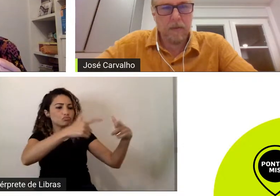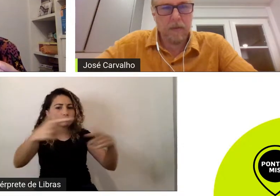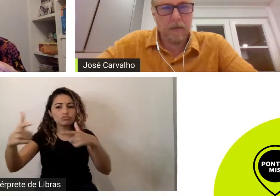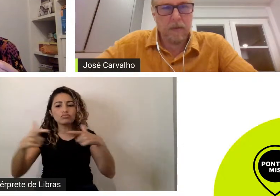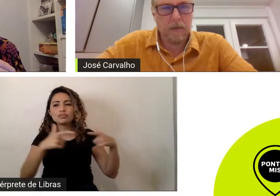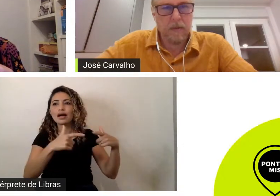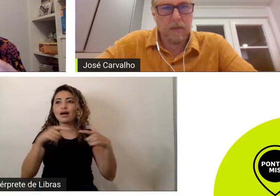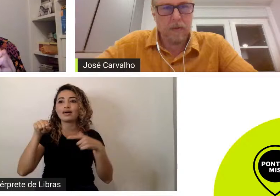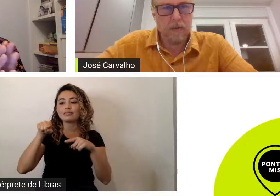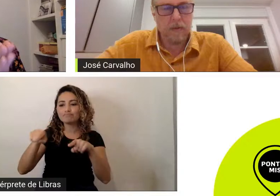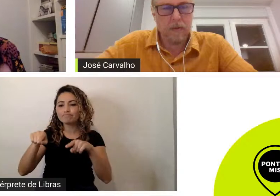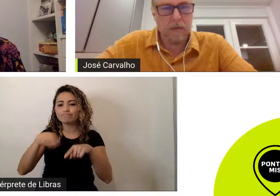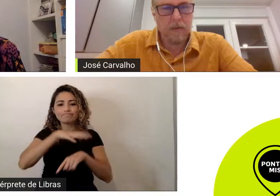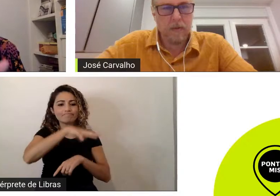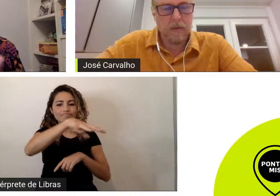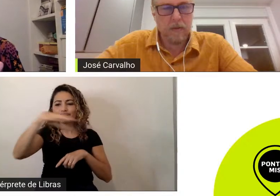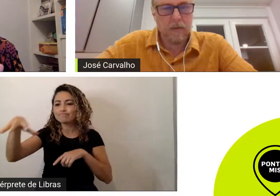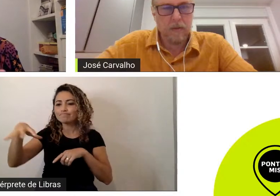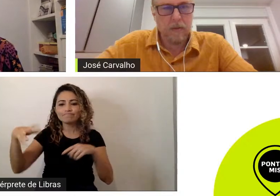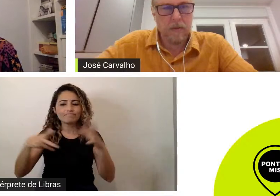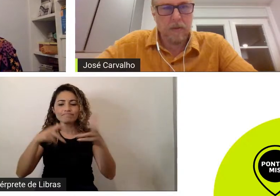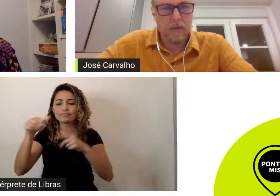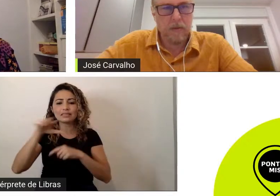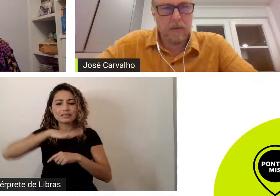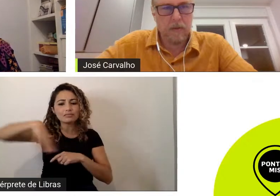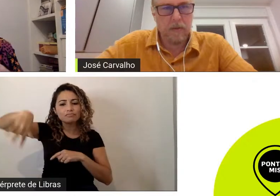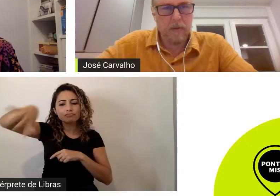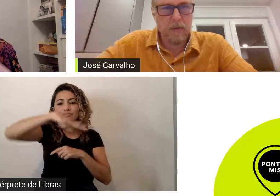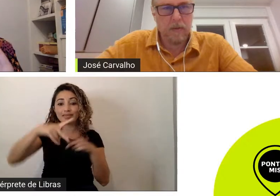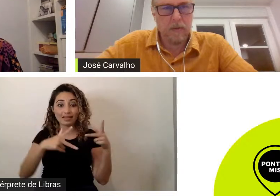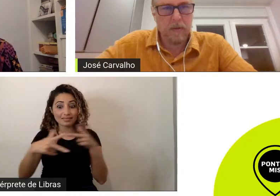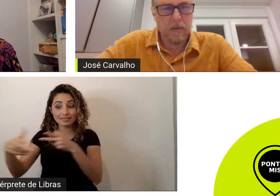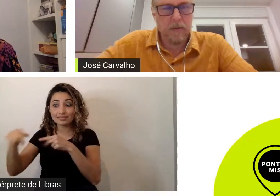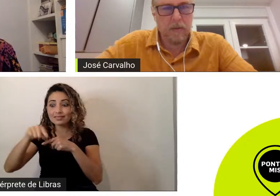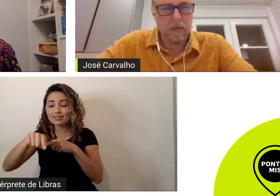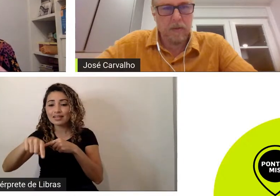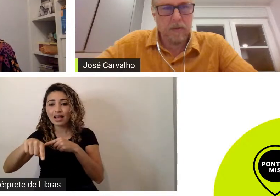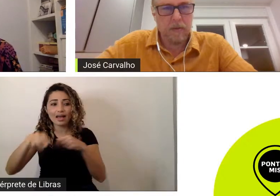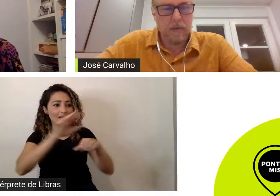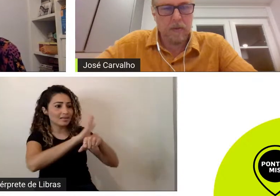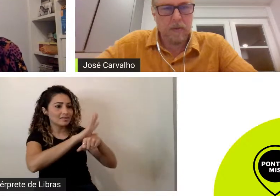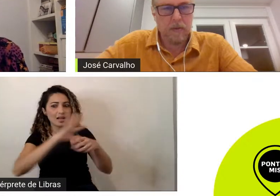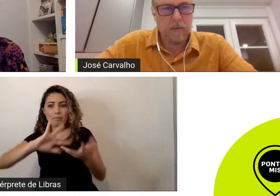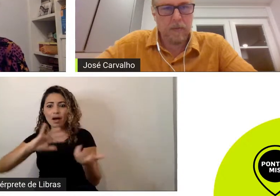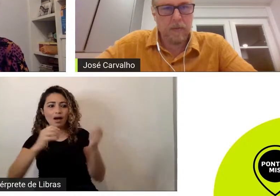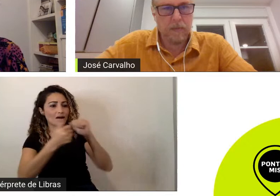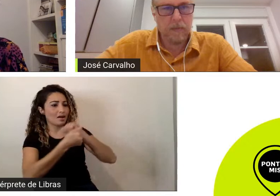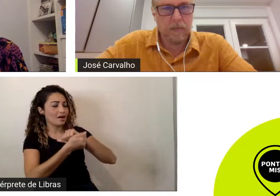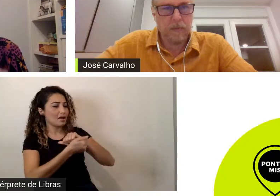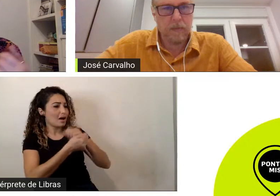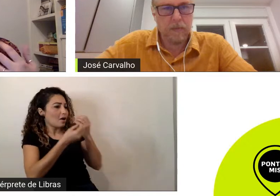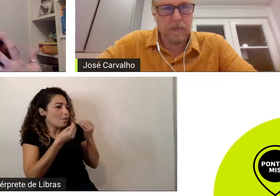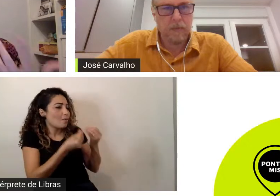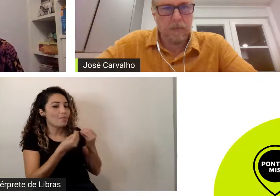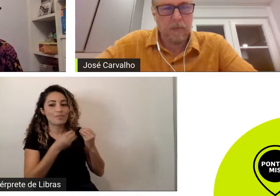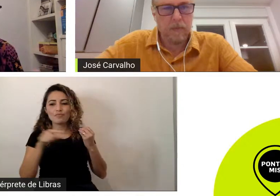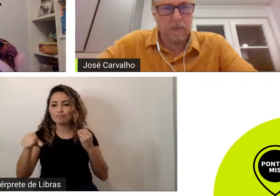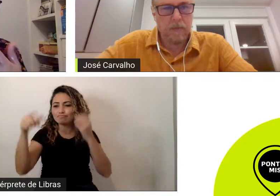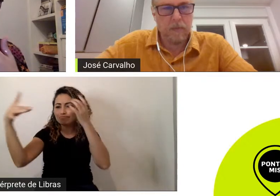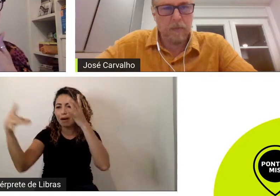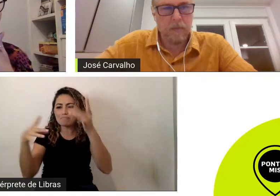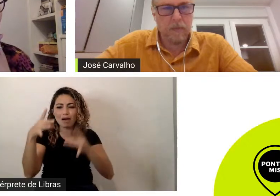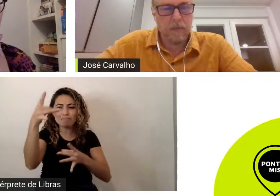adaptar esse show essa série pro cinema levando em consideração todos esses detalhes né esses